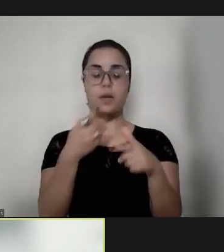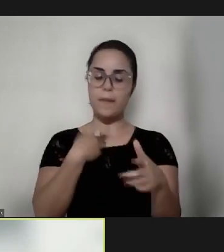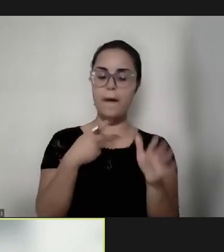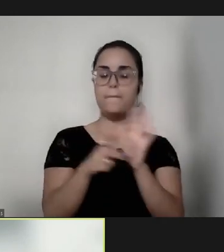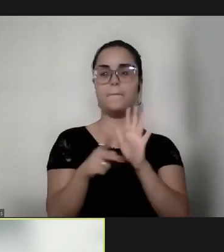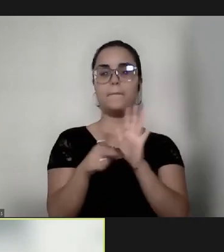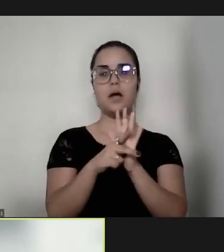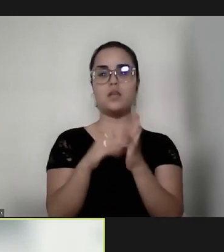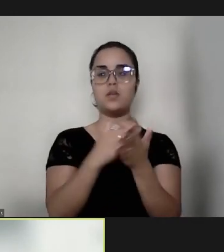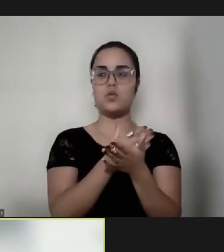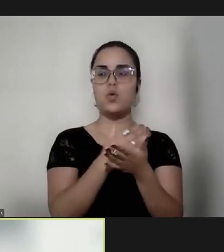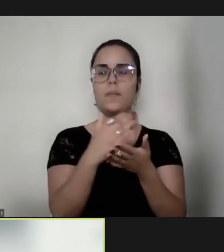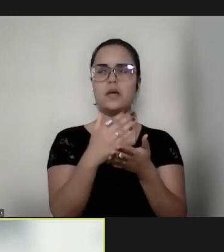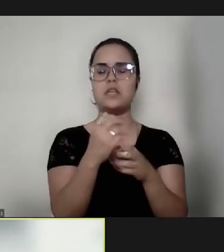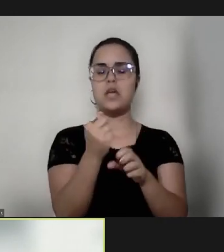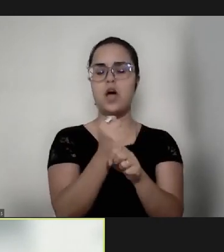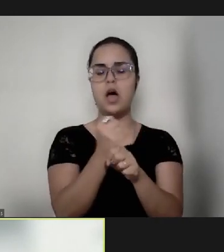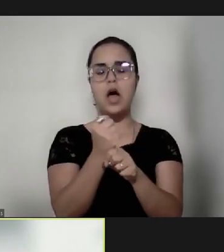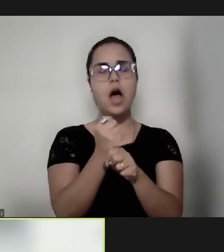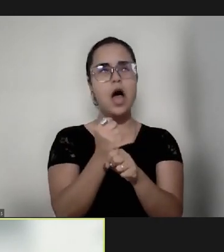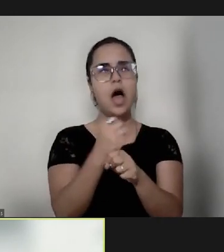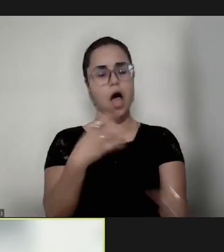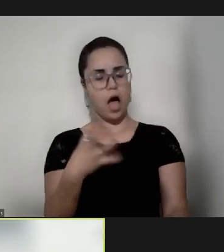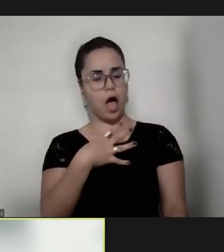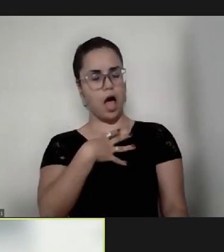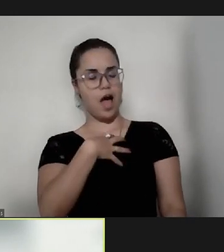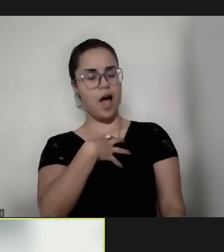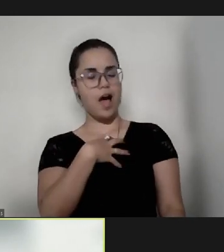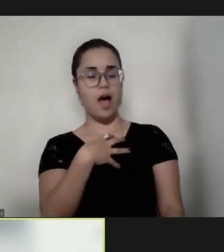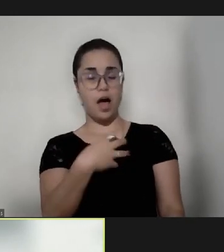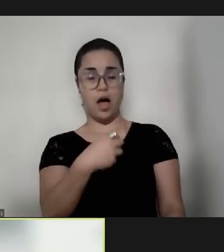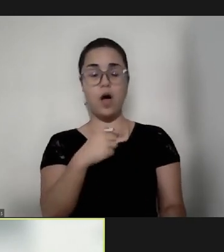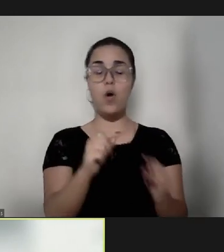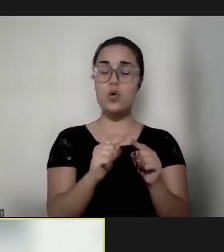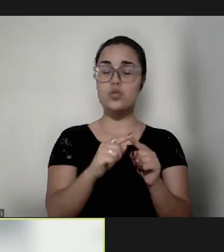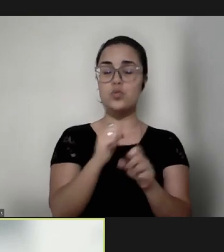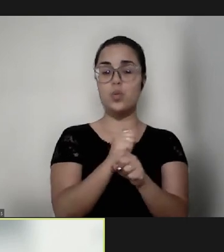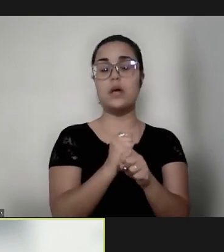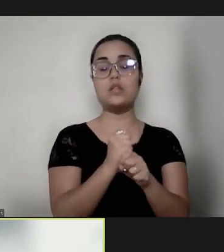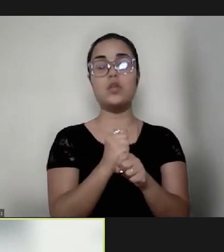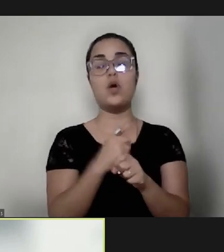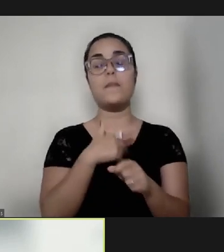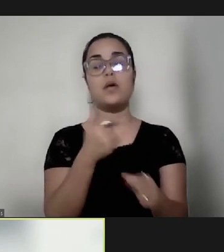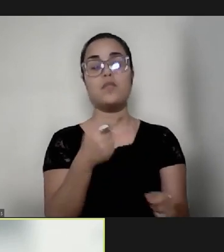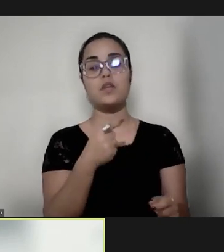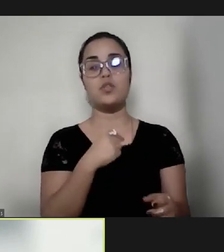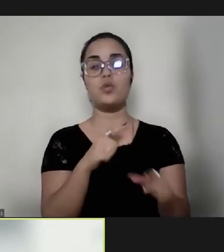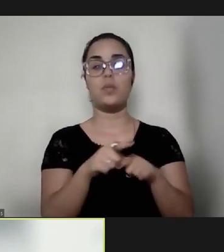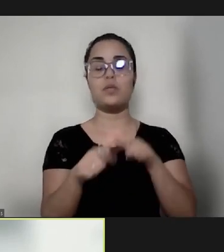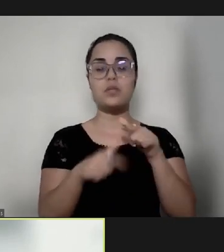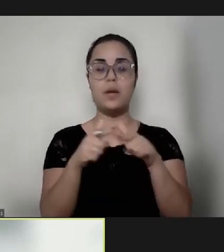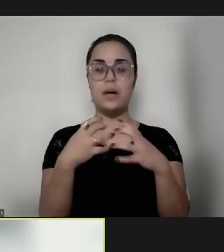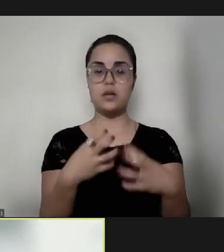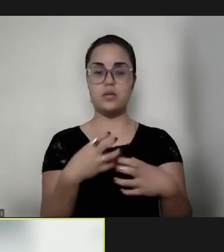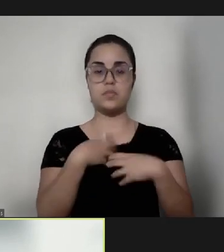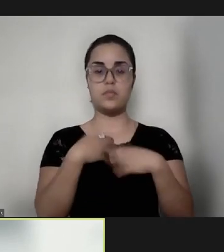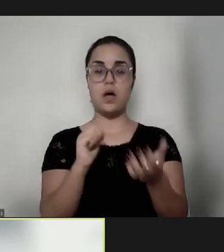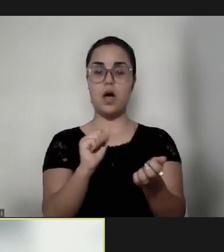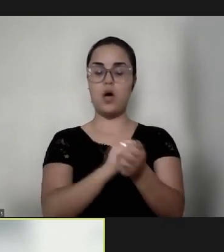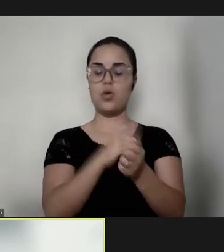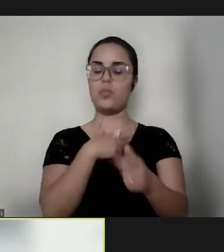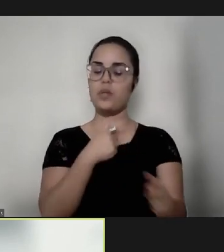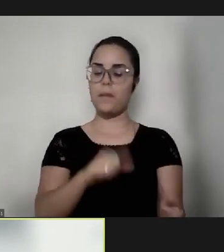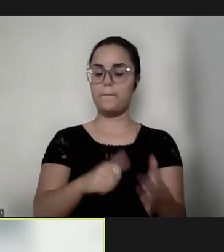iniciado em agosto de 2021 e faz parte do plano de ação do STJ sobre o Pacto Nacional pela Primeira Infância.